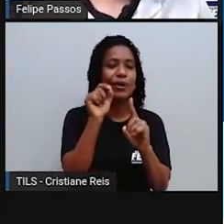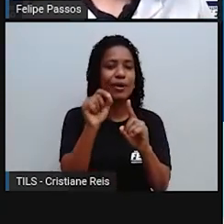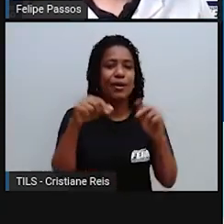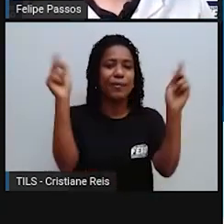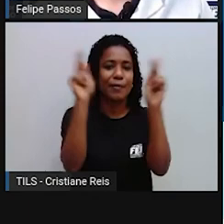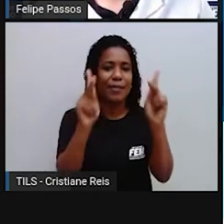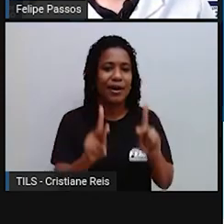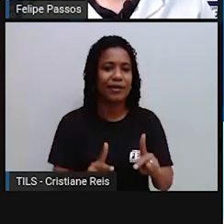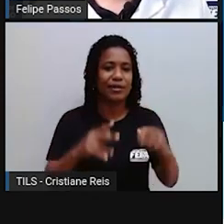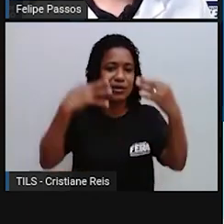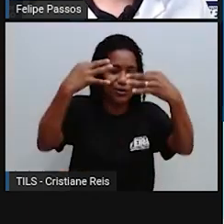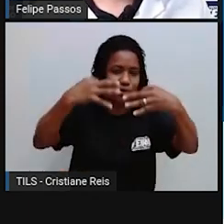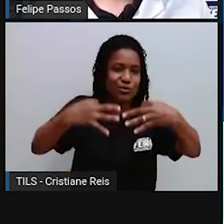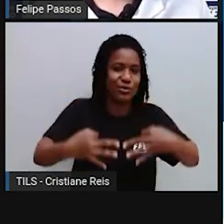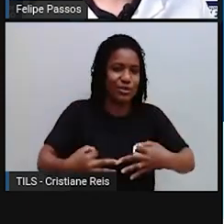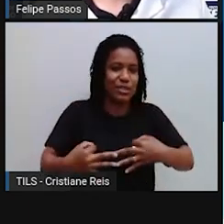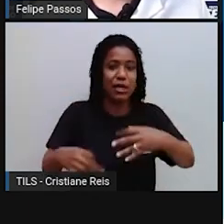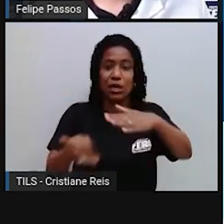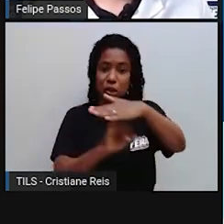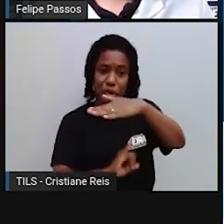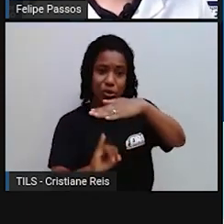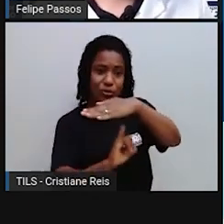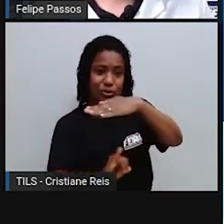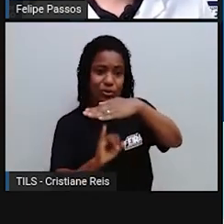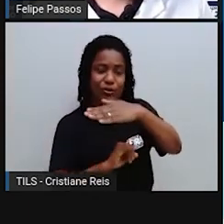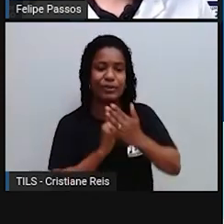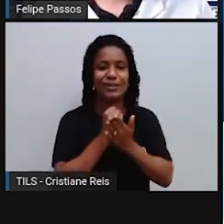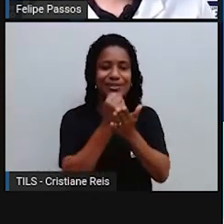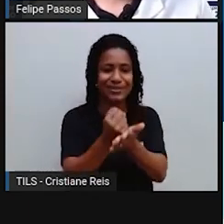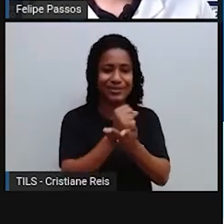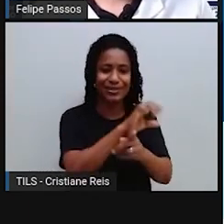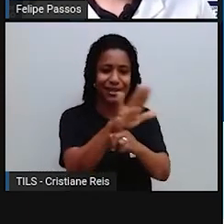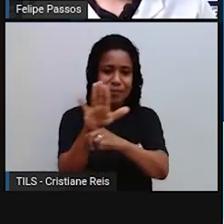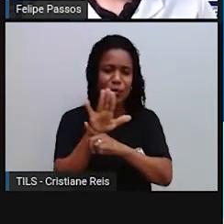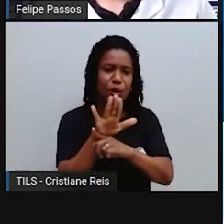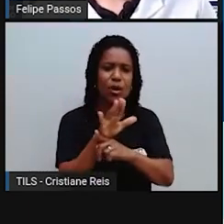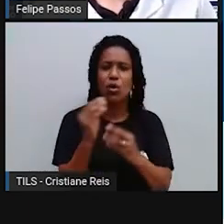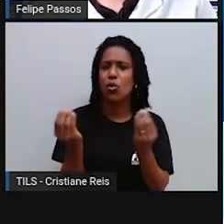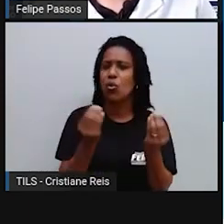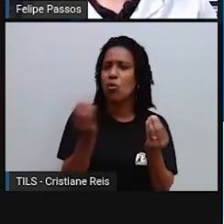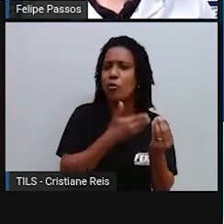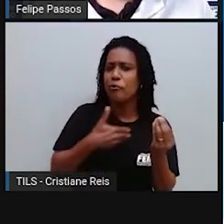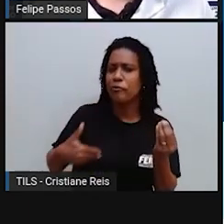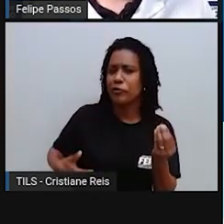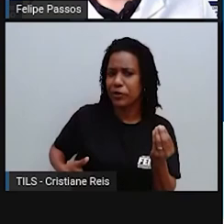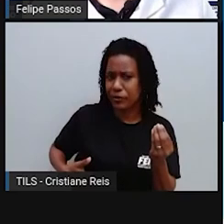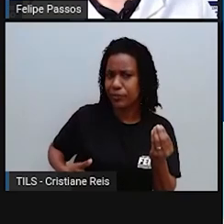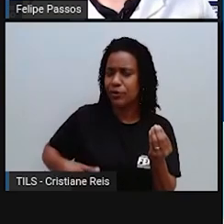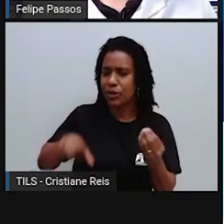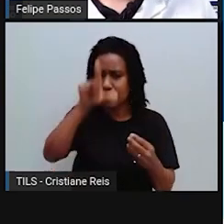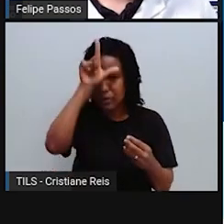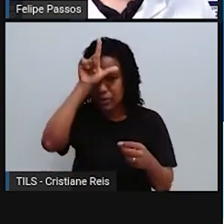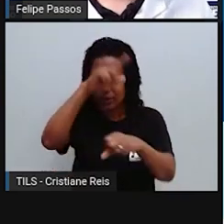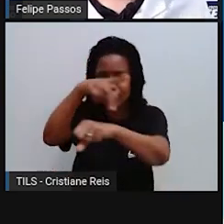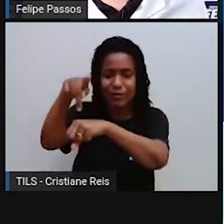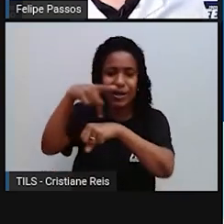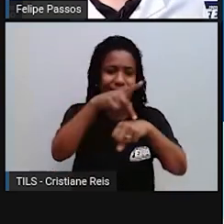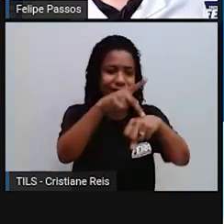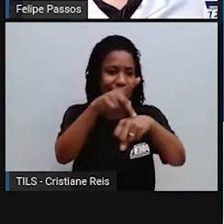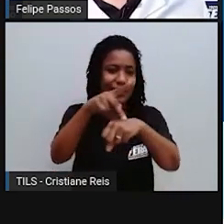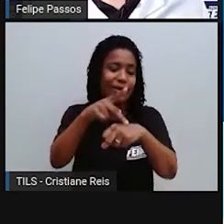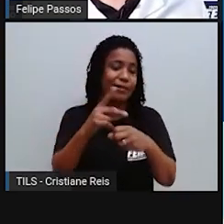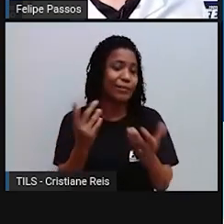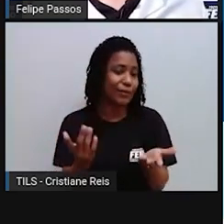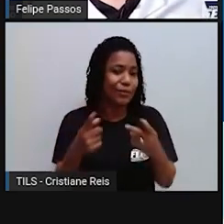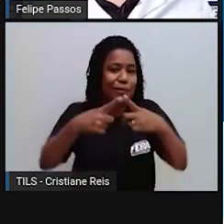os governos, os líderes mundiais podem garantir essa paz? A gente vê até hoje países querendo entrar em guerra um